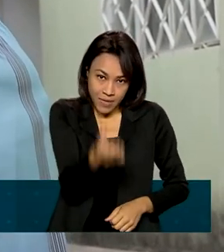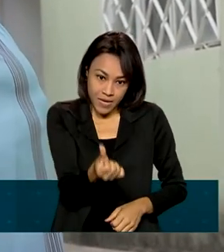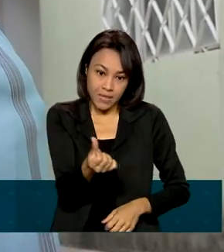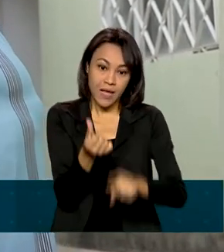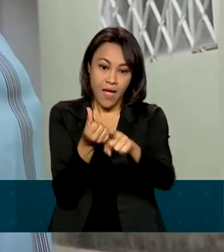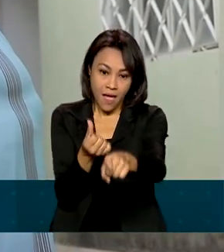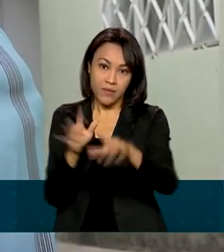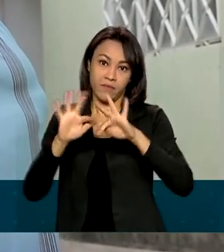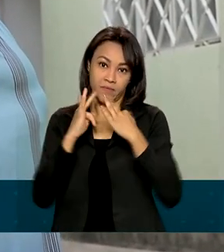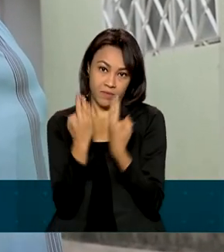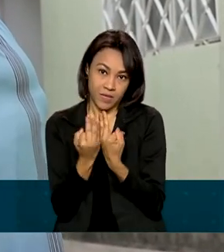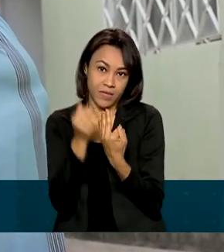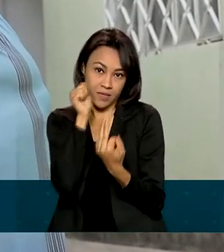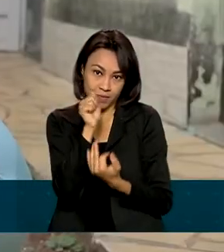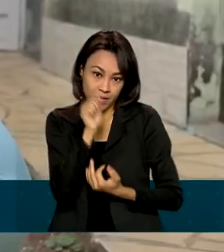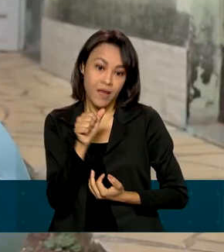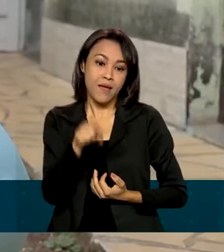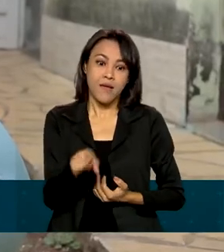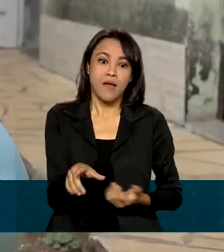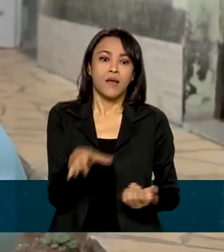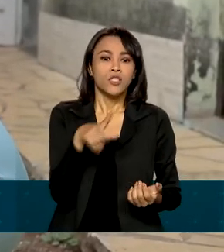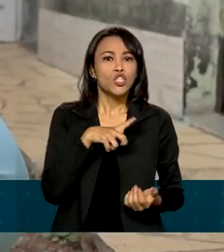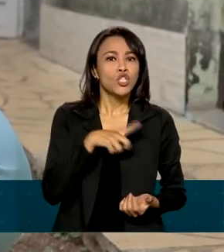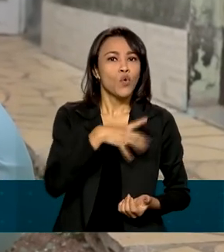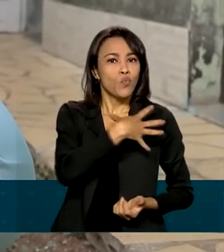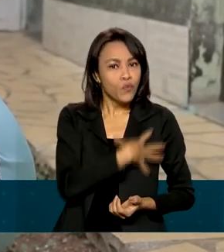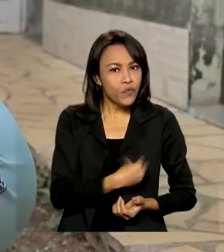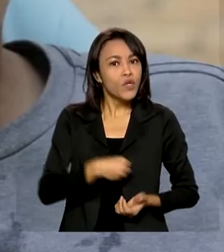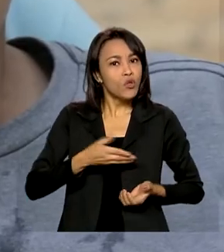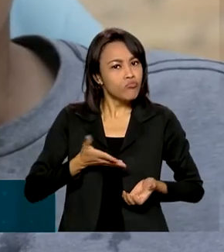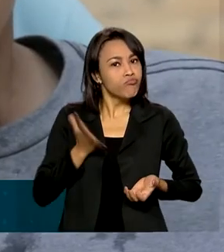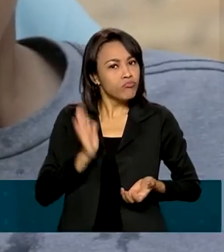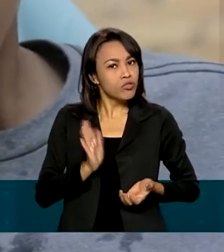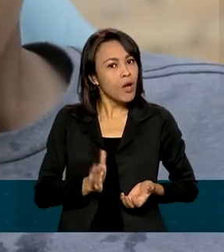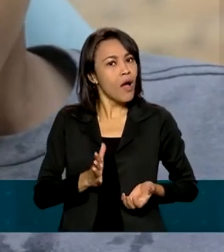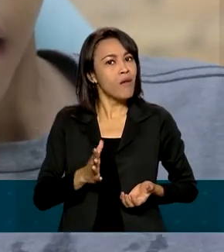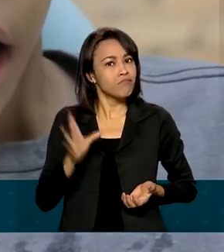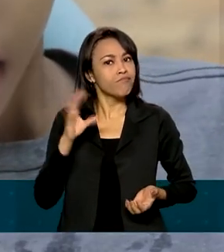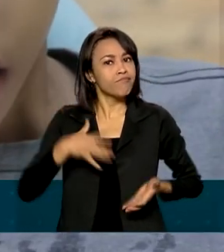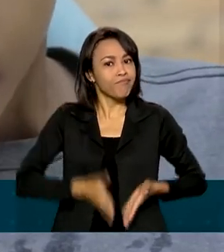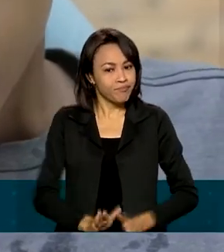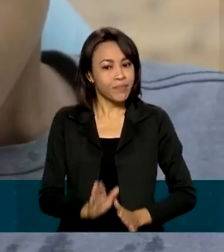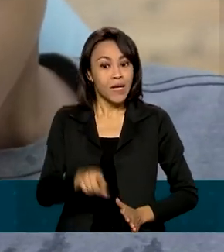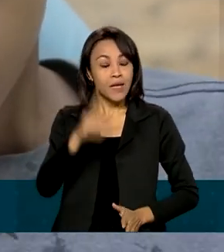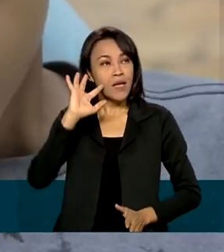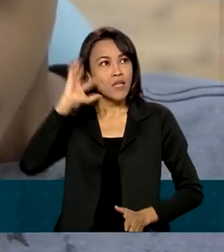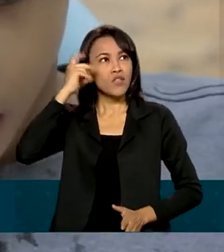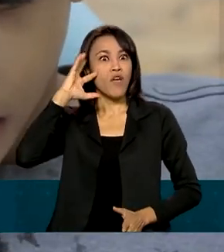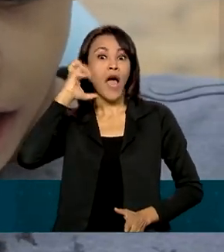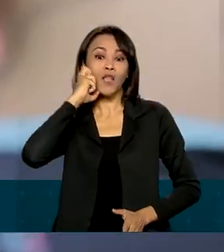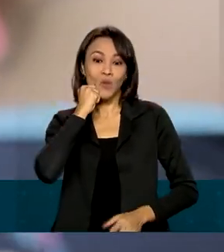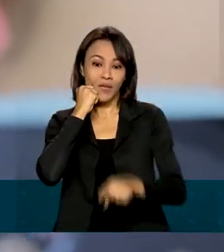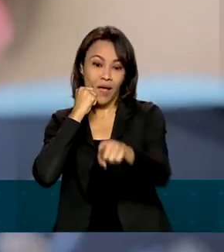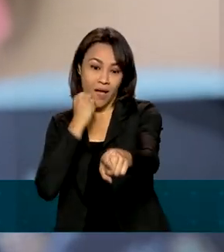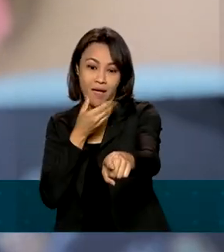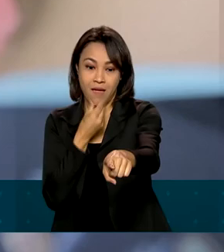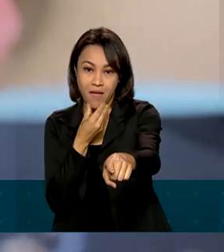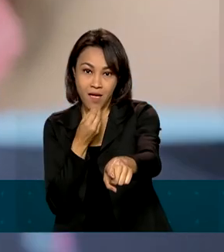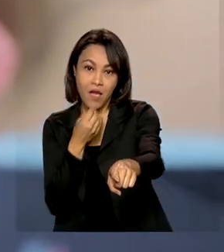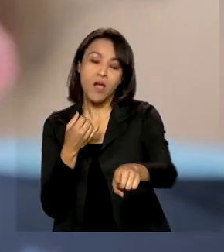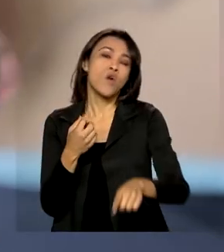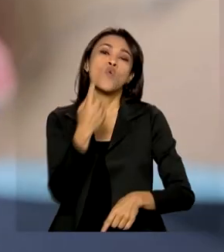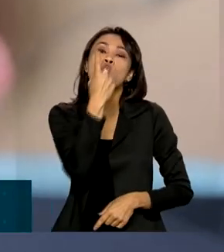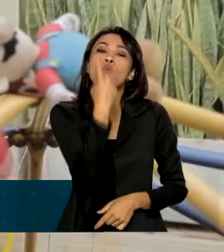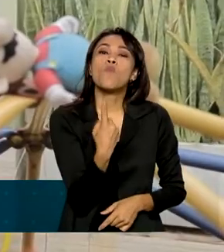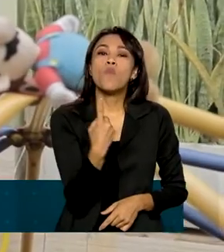pedagoga Taisi cresceu. Ela tinha um filho biológico e decidiu adotar o pequeno Samuel com um ano e